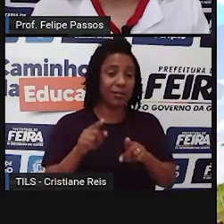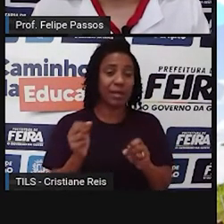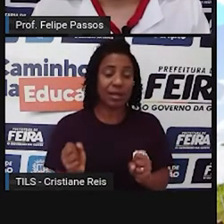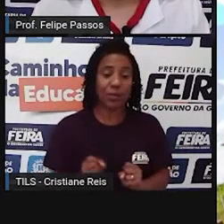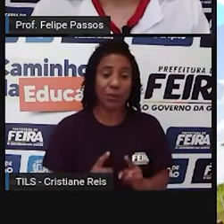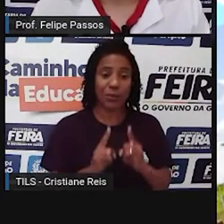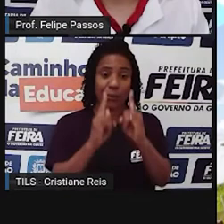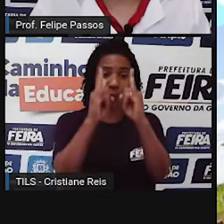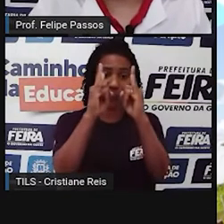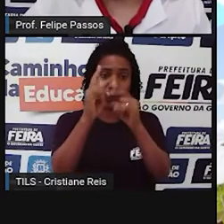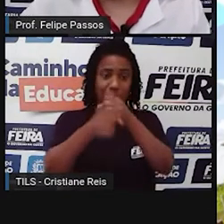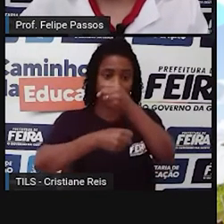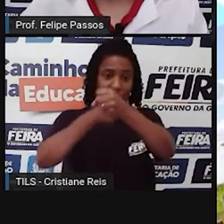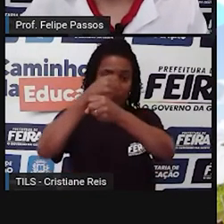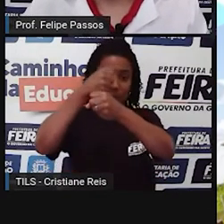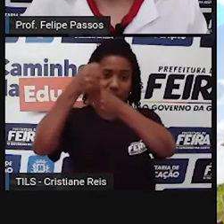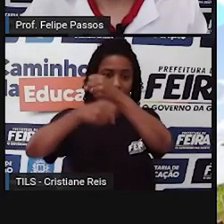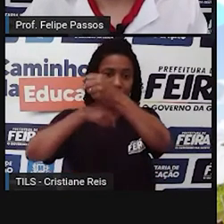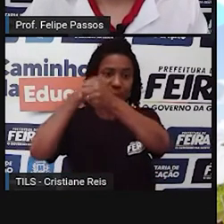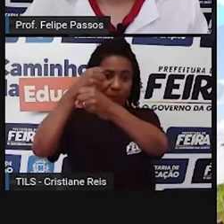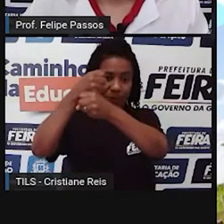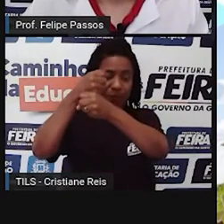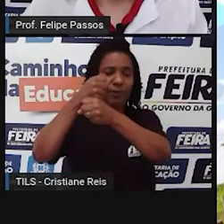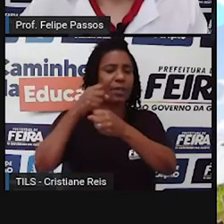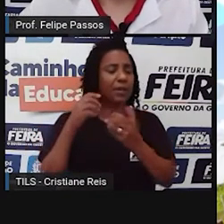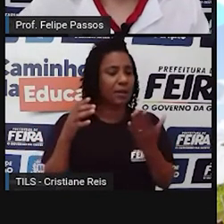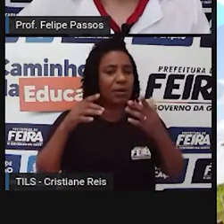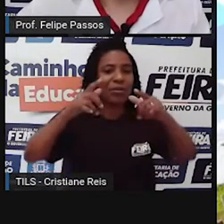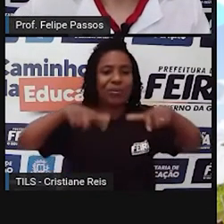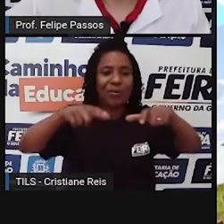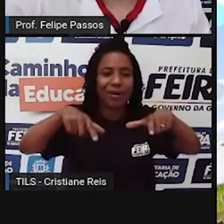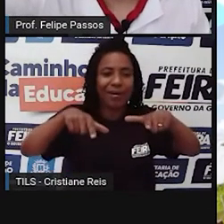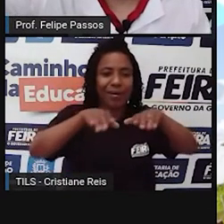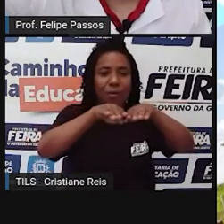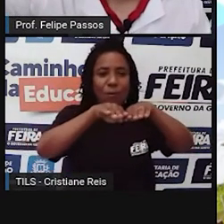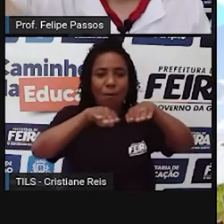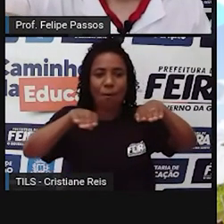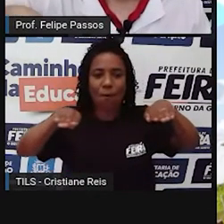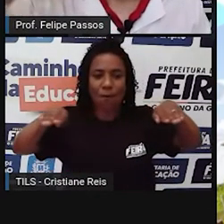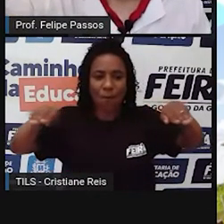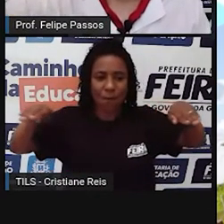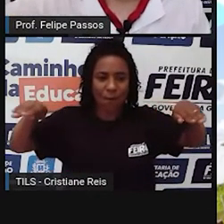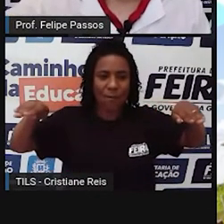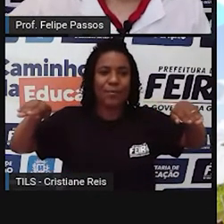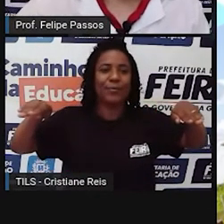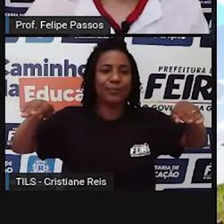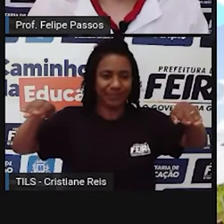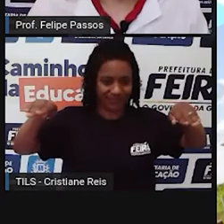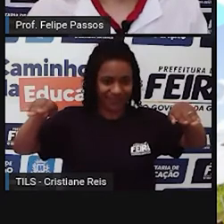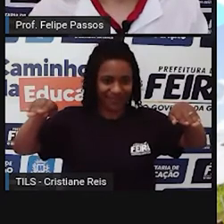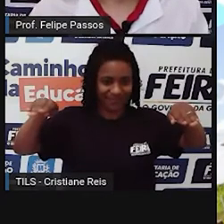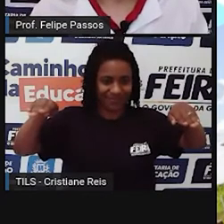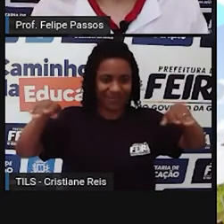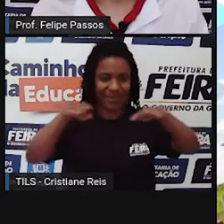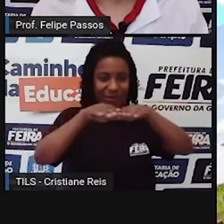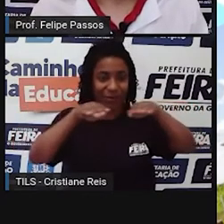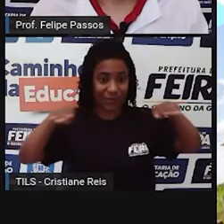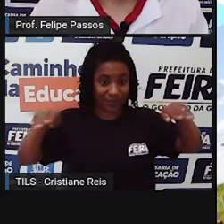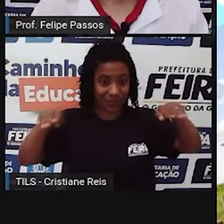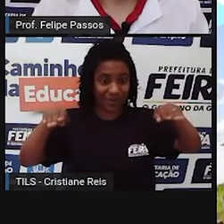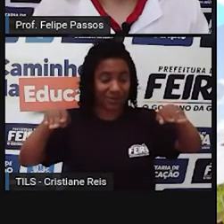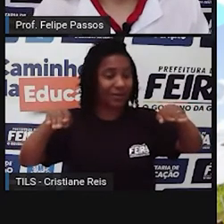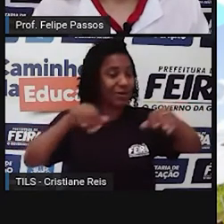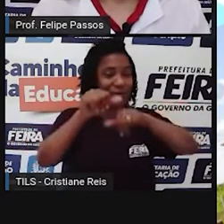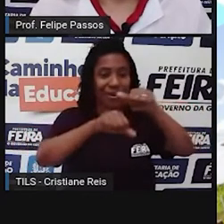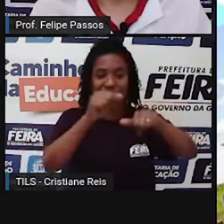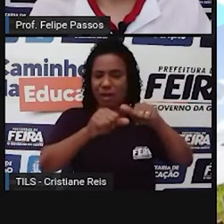ambiente, né? Você tinha ali uma região plana e aí de repente você tem agora várias estruturas bem altas que são os